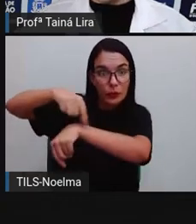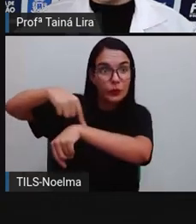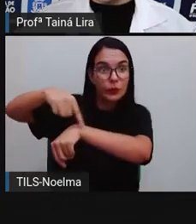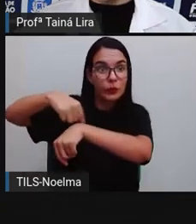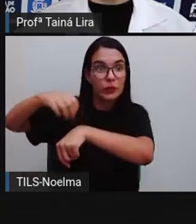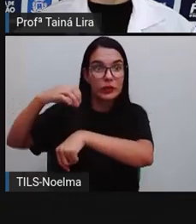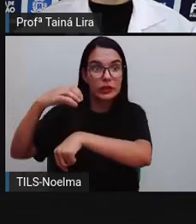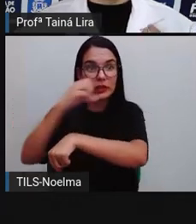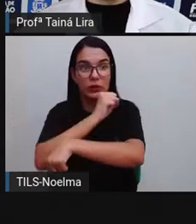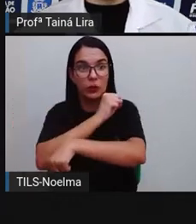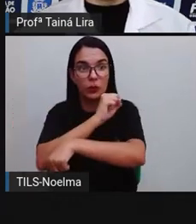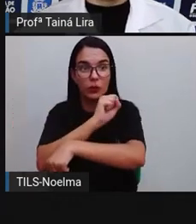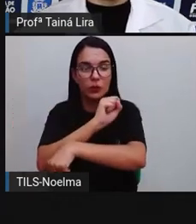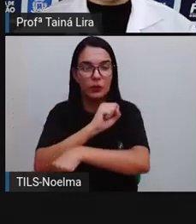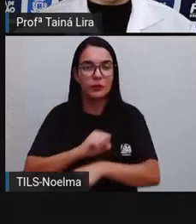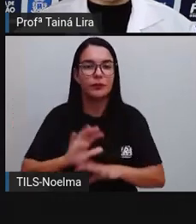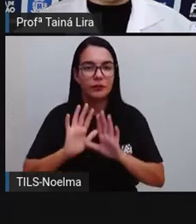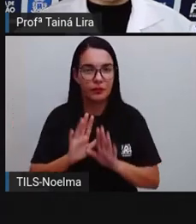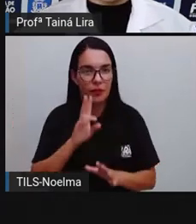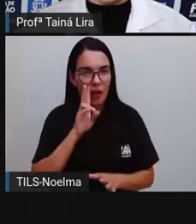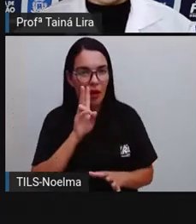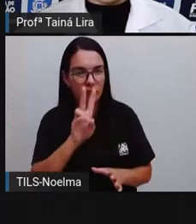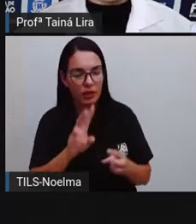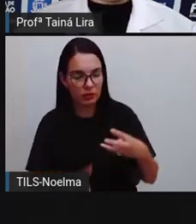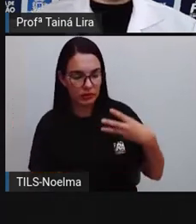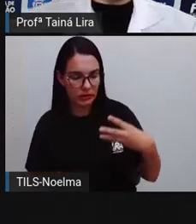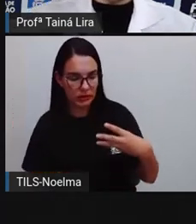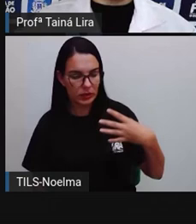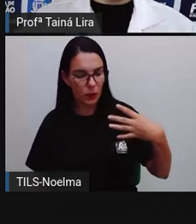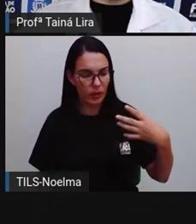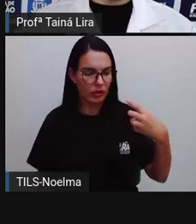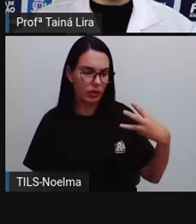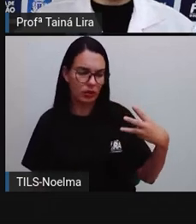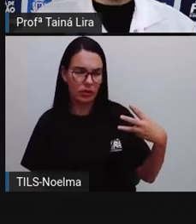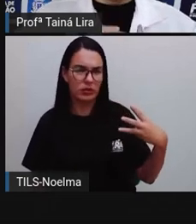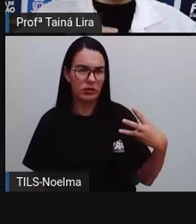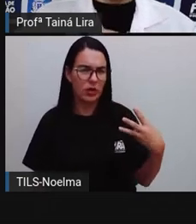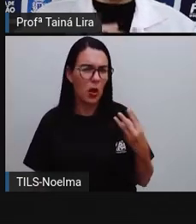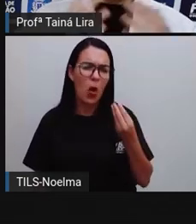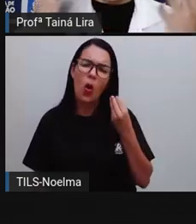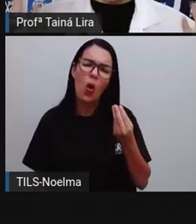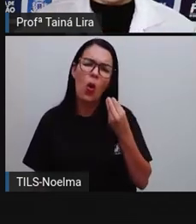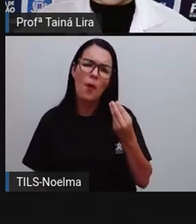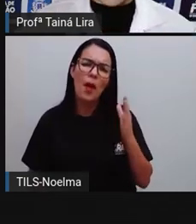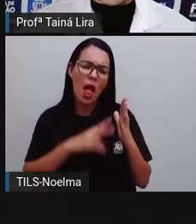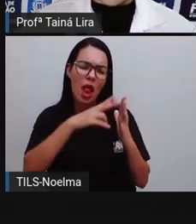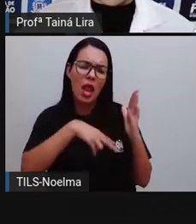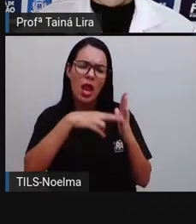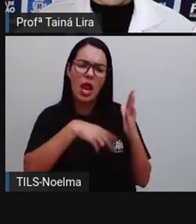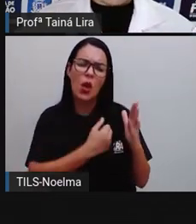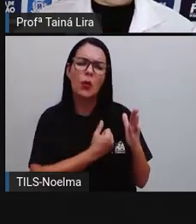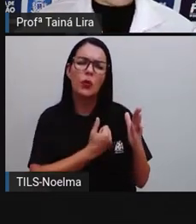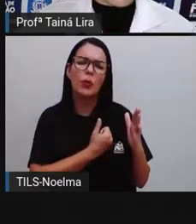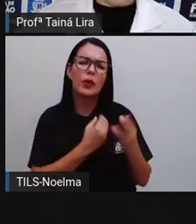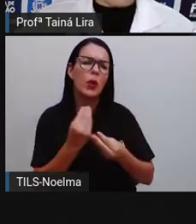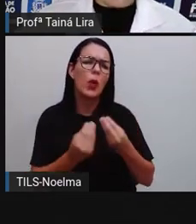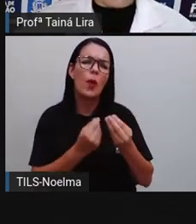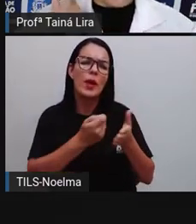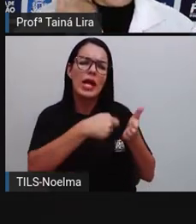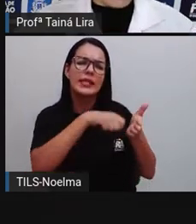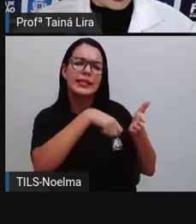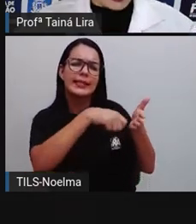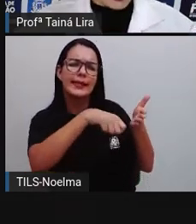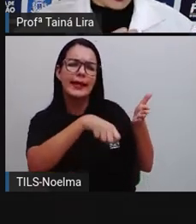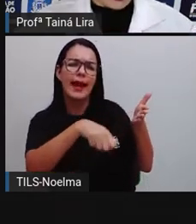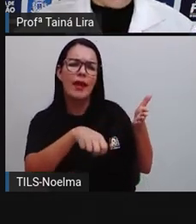Então, observe esse número, 343. Como é que a gente lê esse número, Pró? Como é que eu escrevo